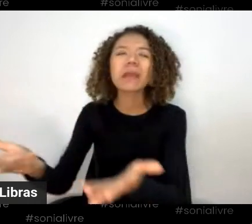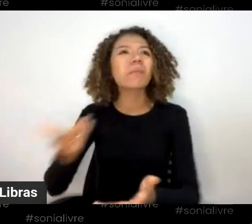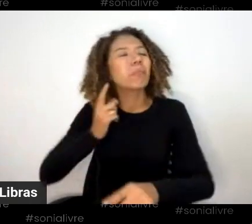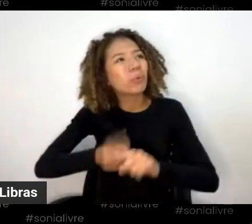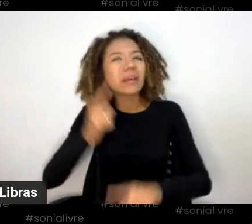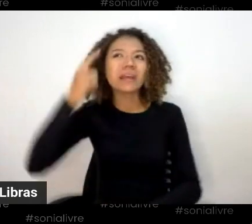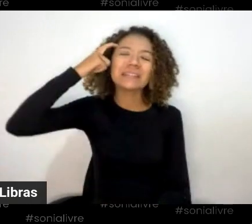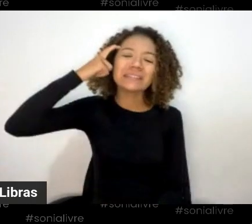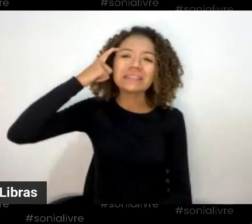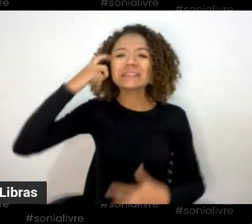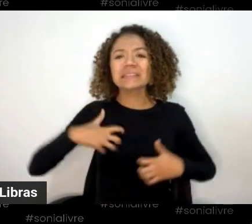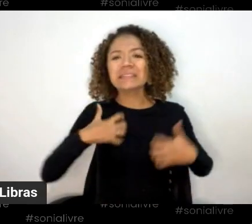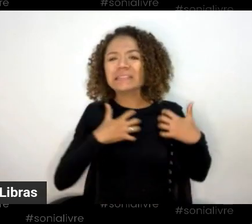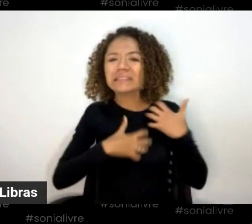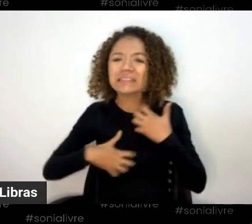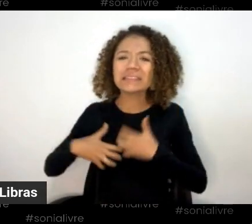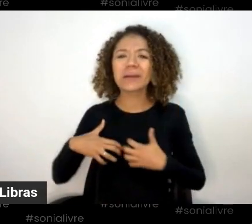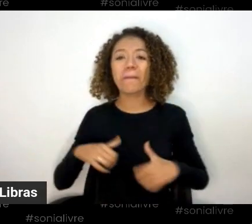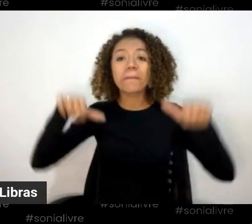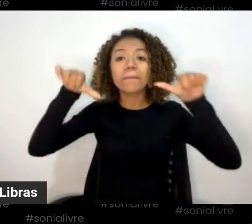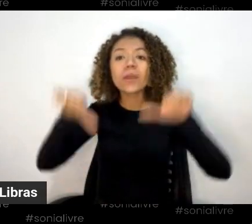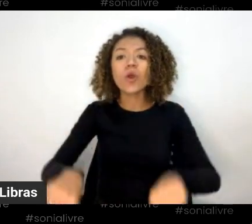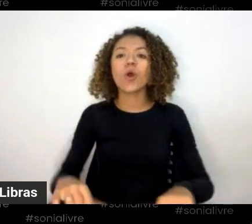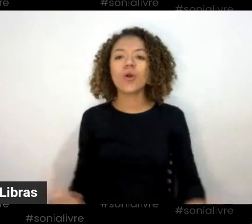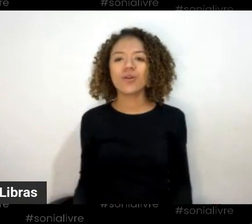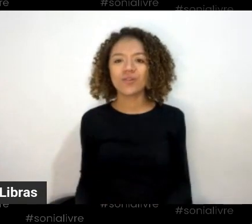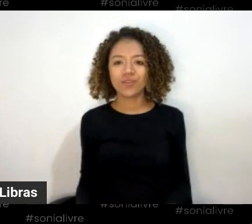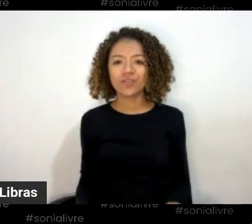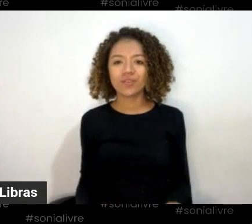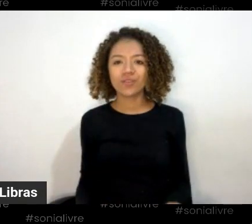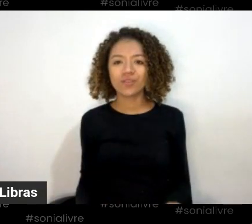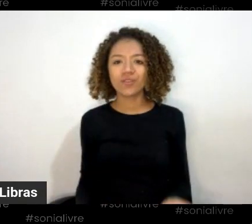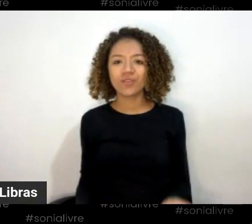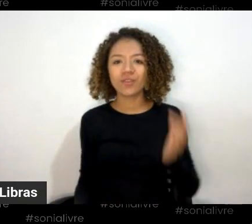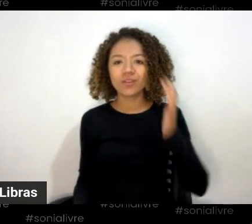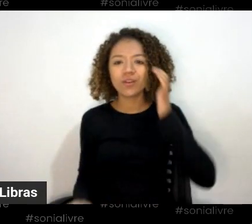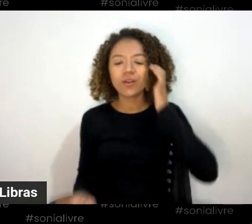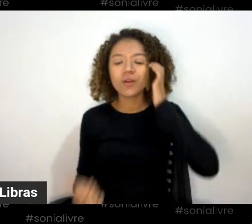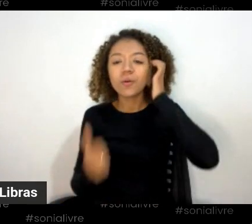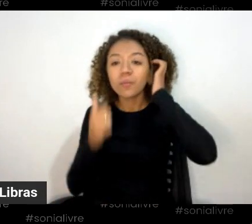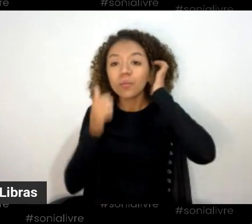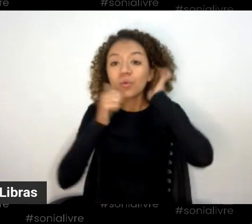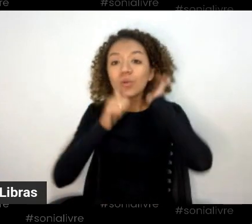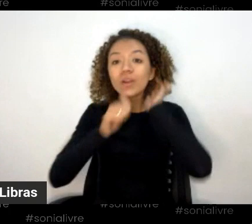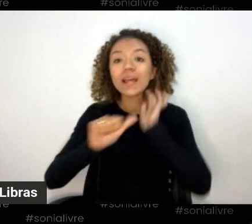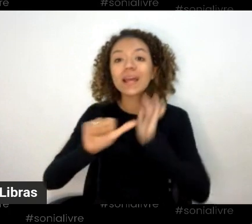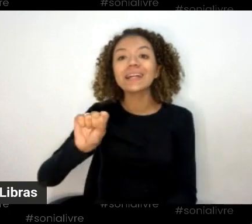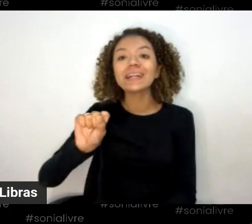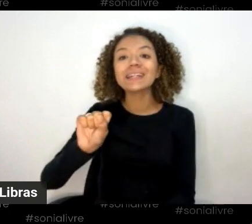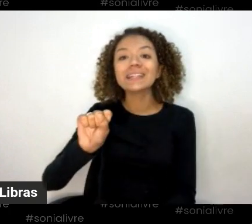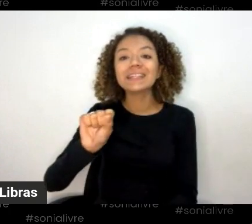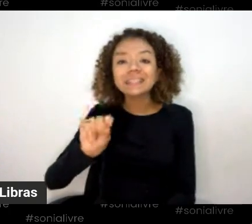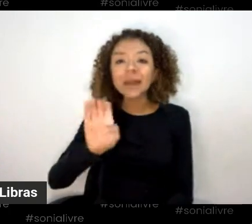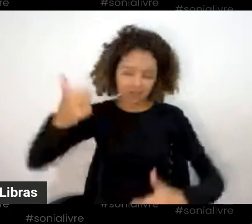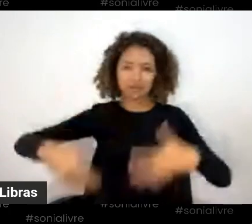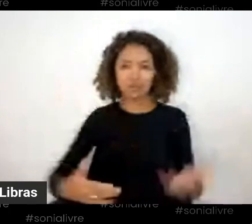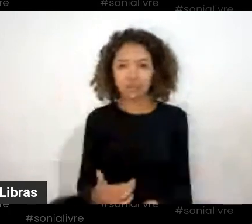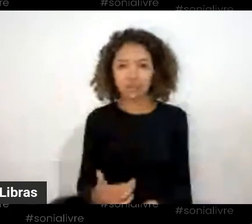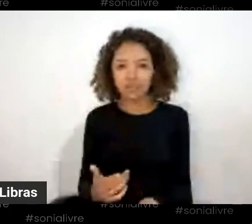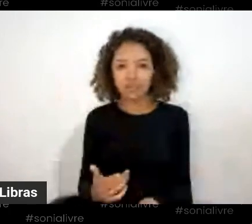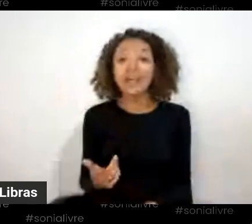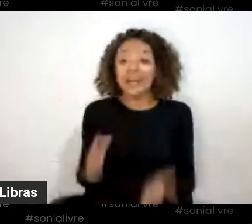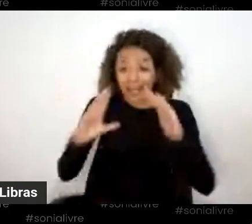abrindo mão da minha filha, muito pelo contrário, como a Isabel muito bem colocou. Foi tentando minimizar todo o sofrimento que já tinha dentro de casa.